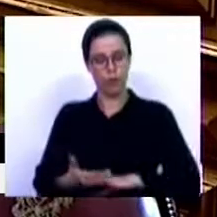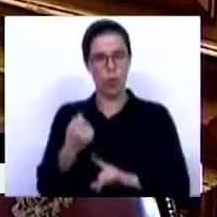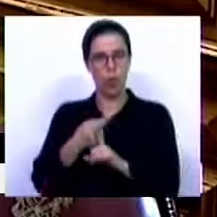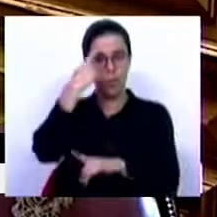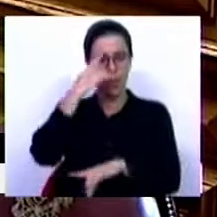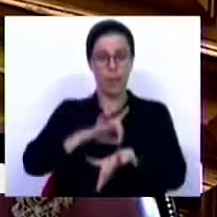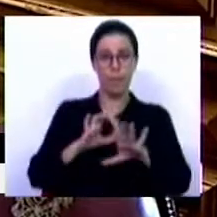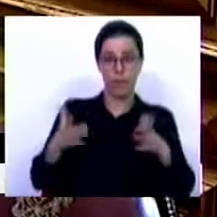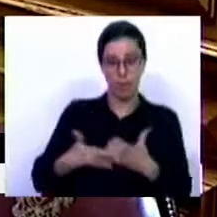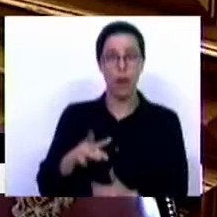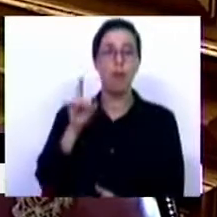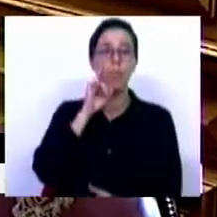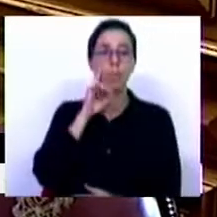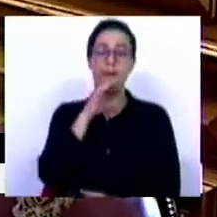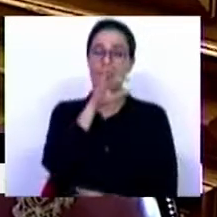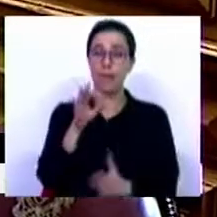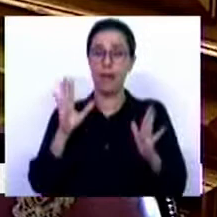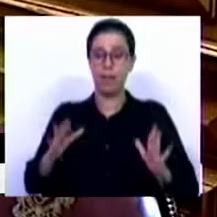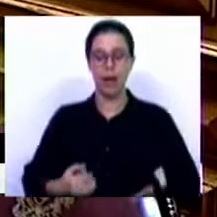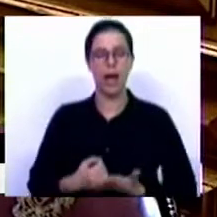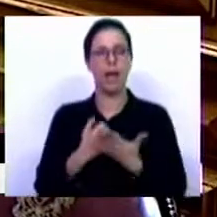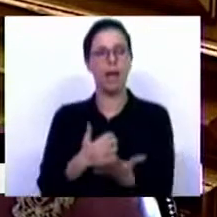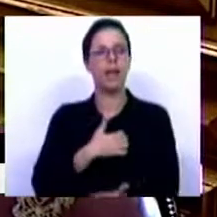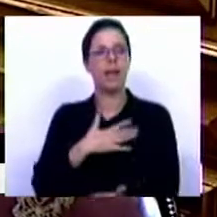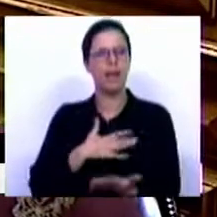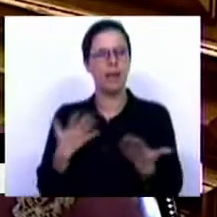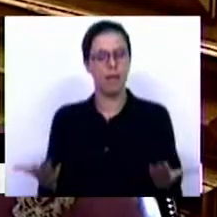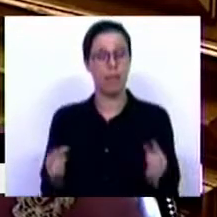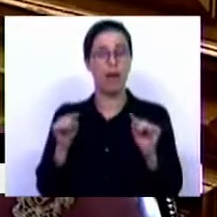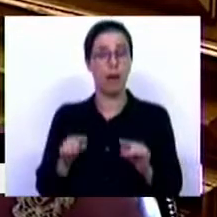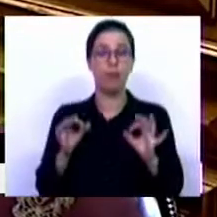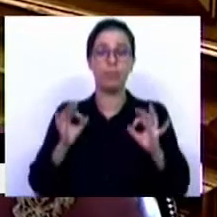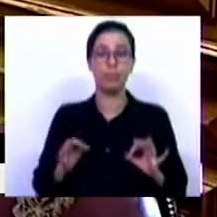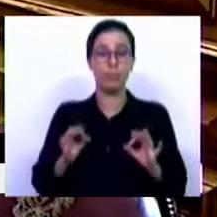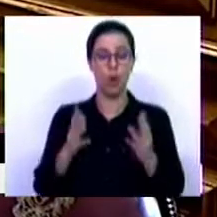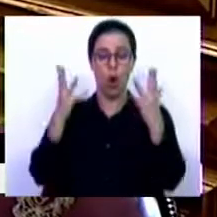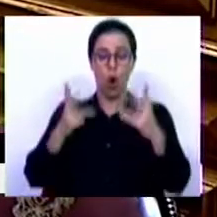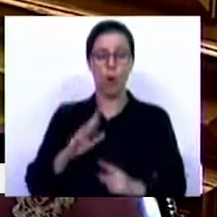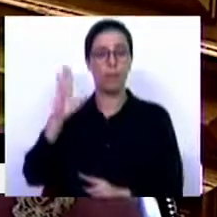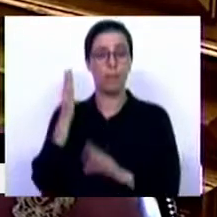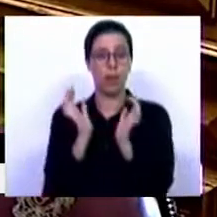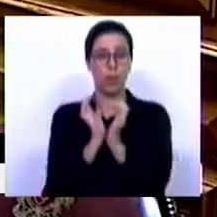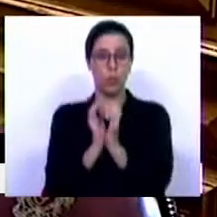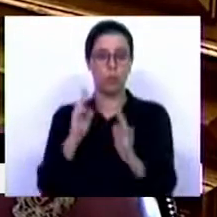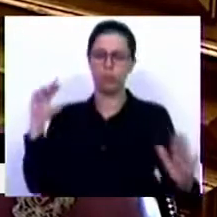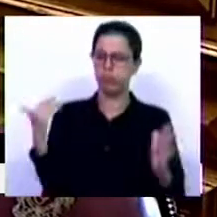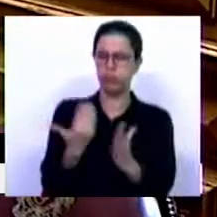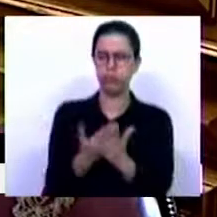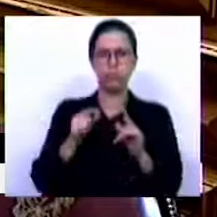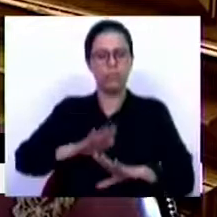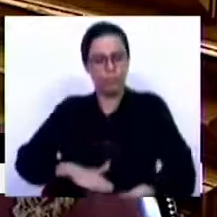combate à pandemia, na proteção das famílias e no apoio às empresas. Este é sem dúvida o orçamento mais social dos últimos anos